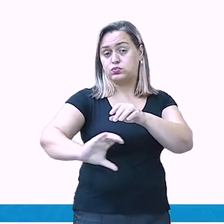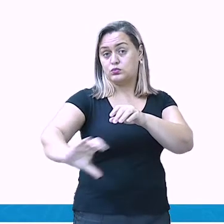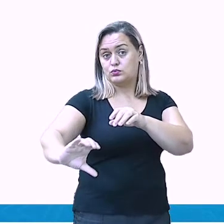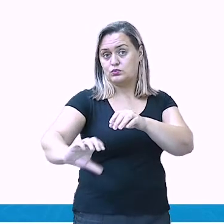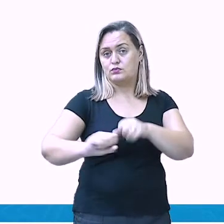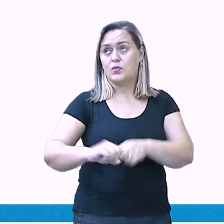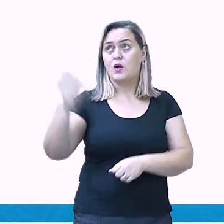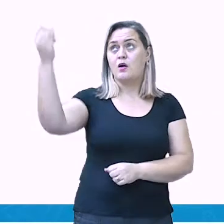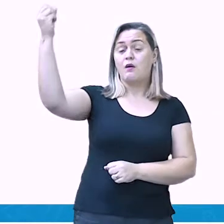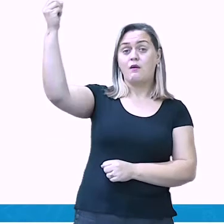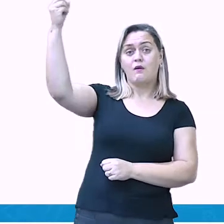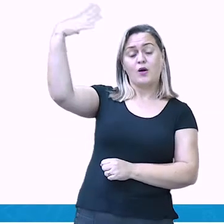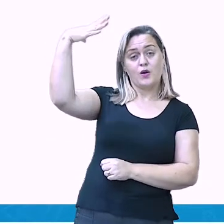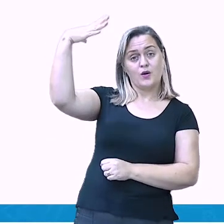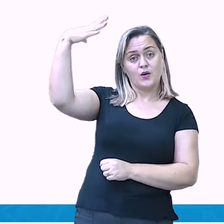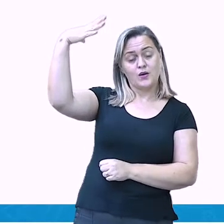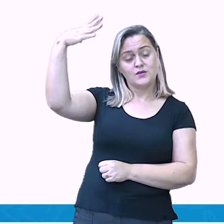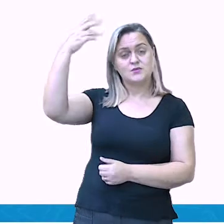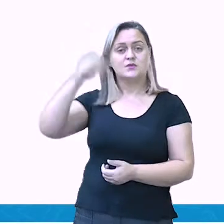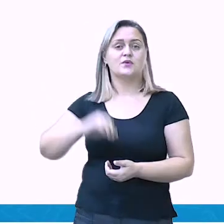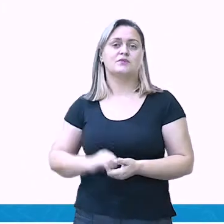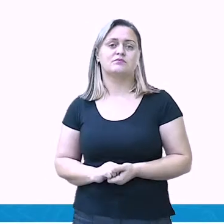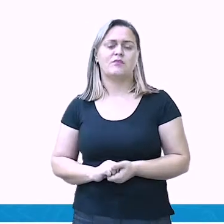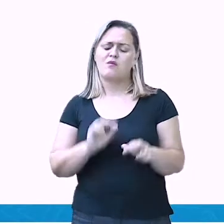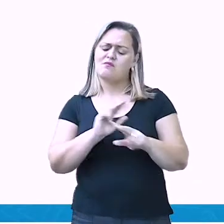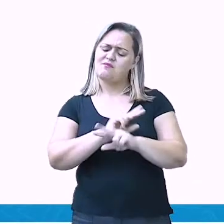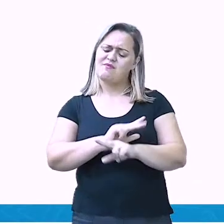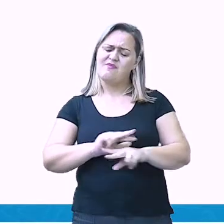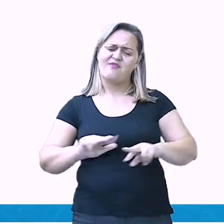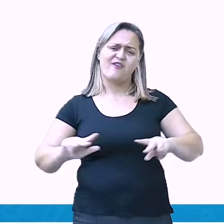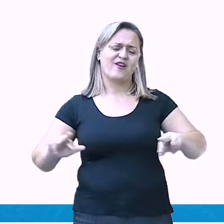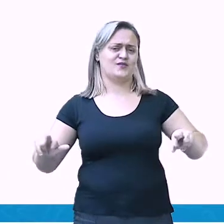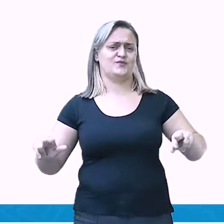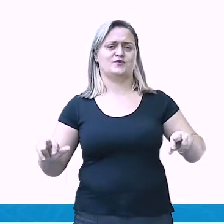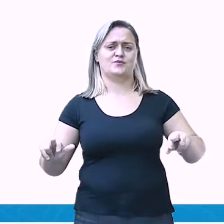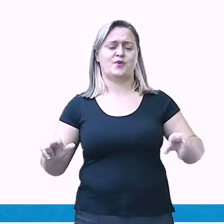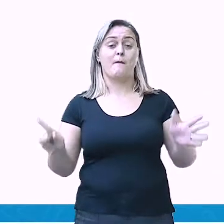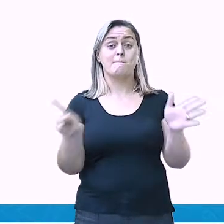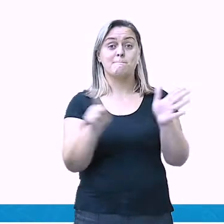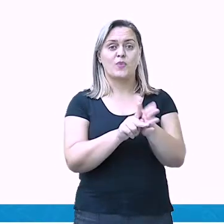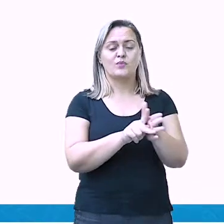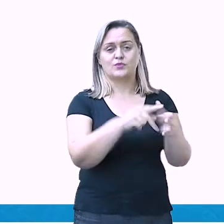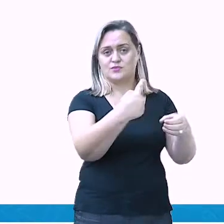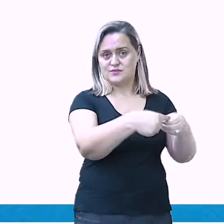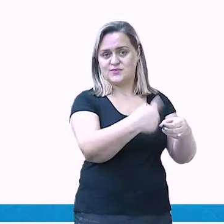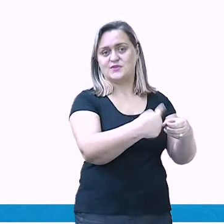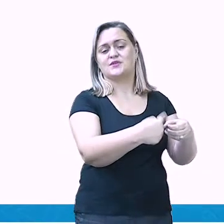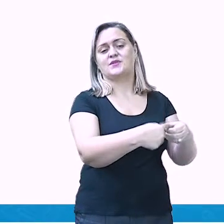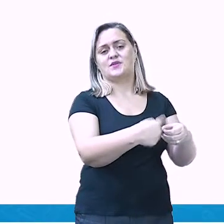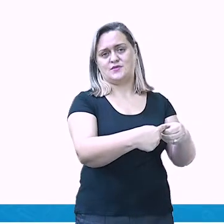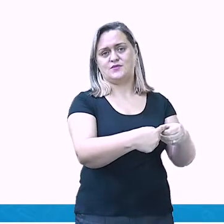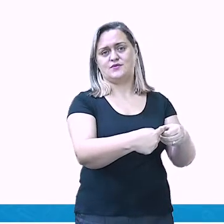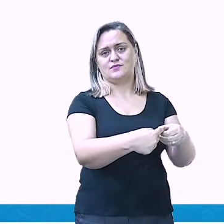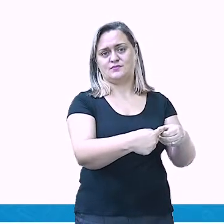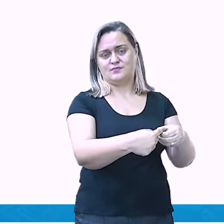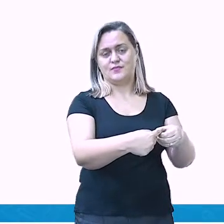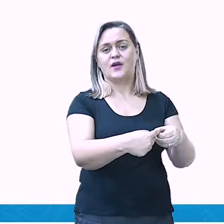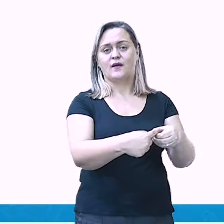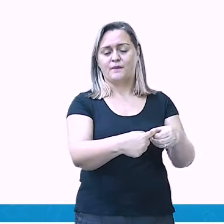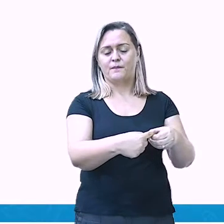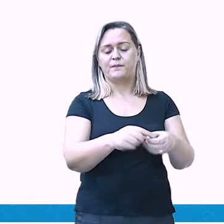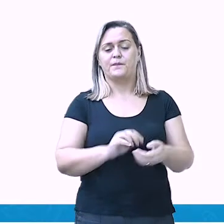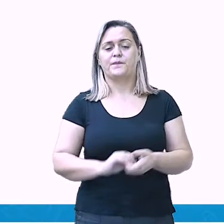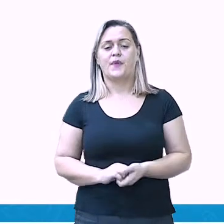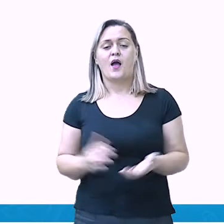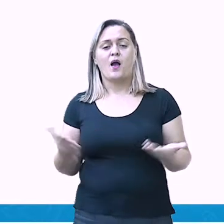iluminação pública, dentre outros. Vamos pensar também agora dentro aqui